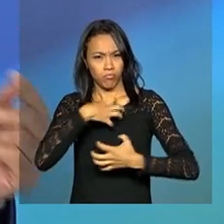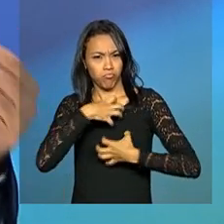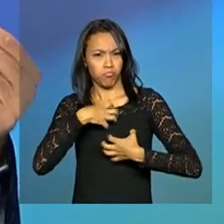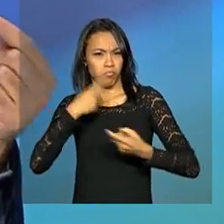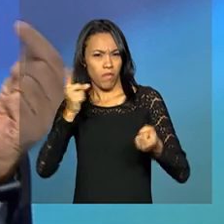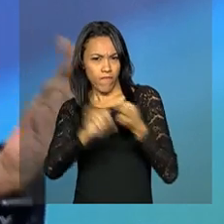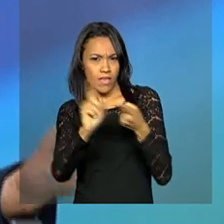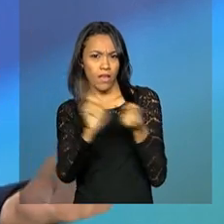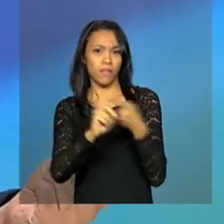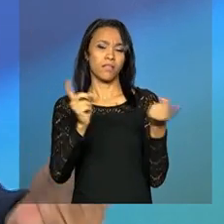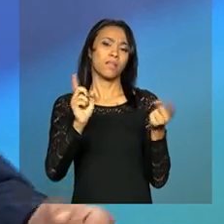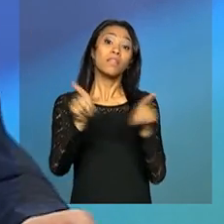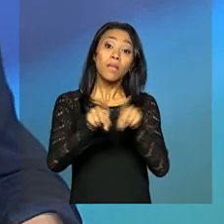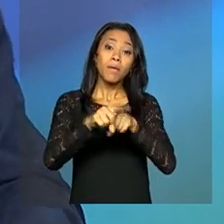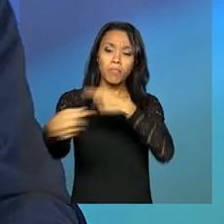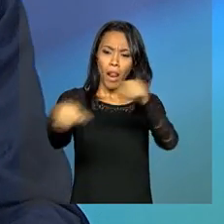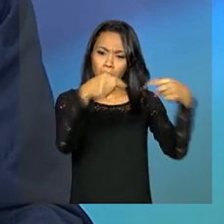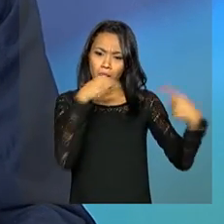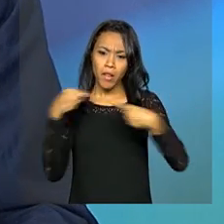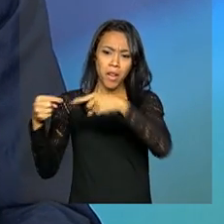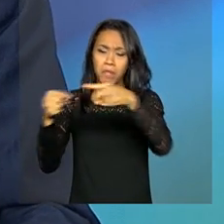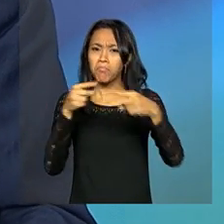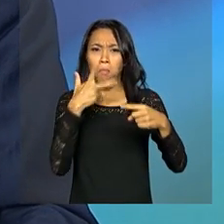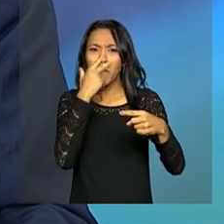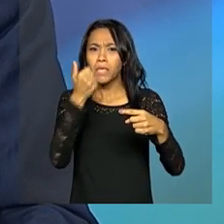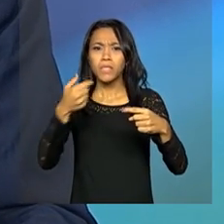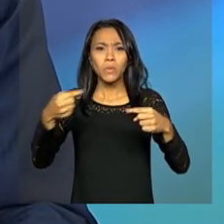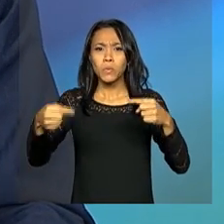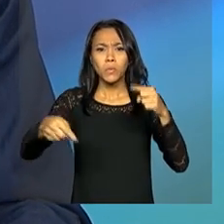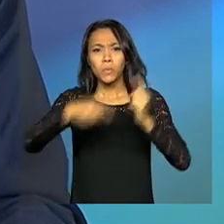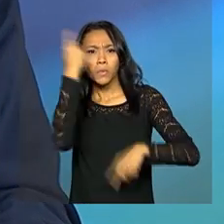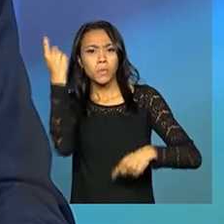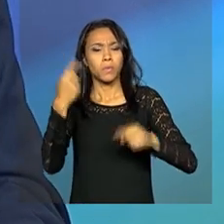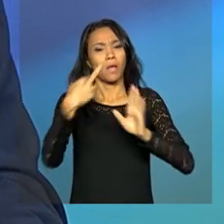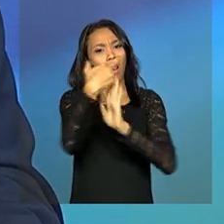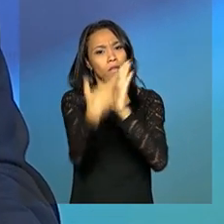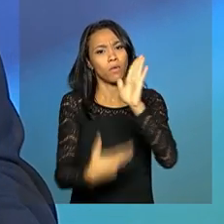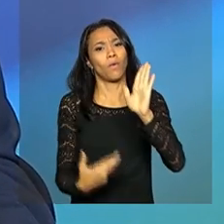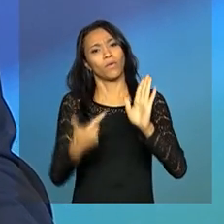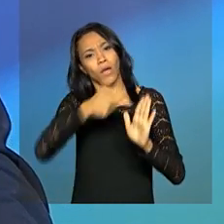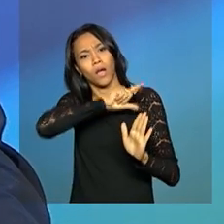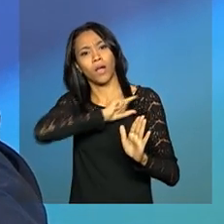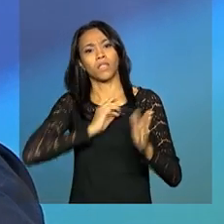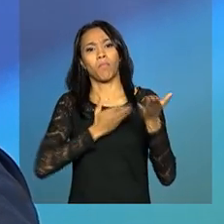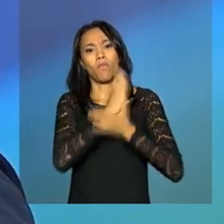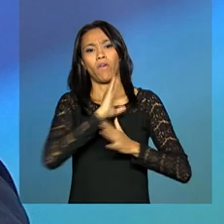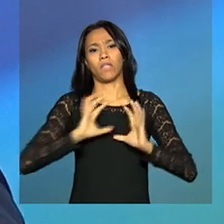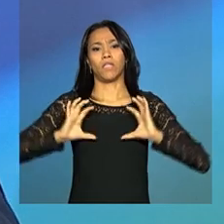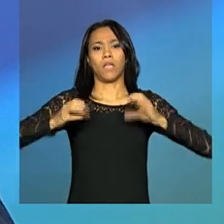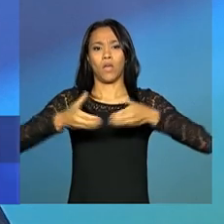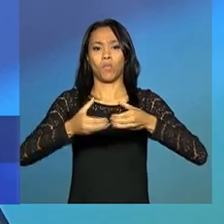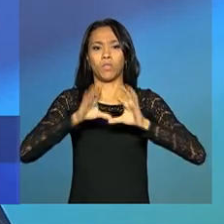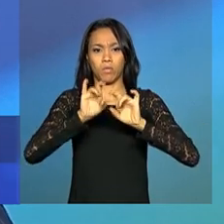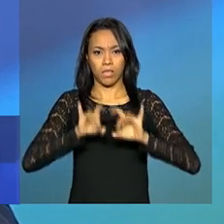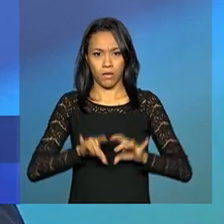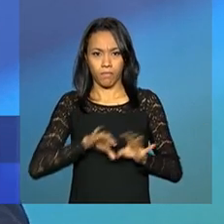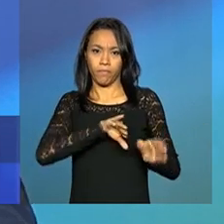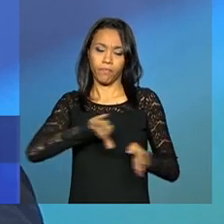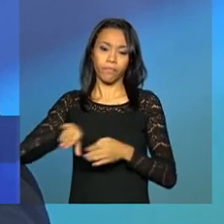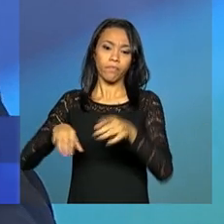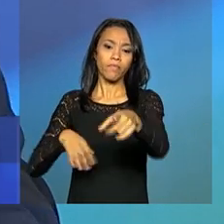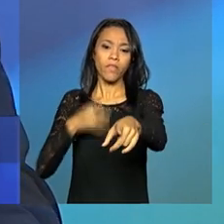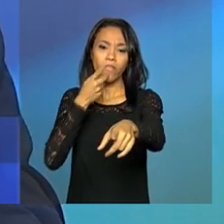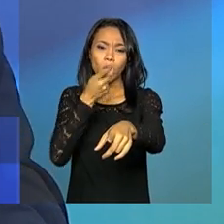quanto pelas discussões que não se basearam no relatório aprovado em comissão especial. Efetivamente, ninguém